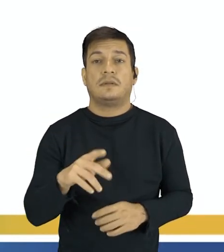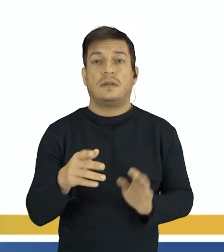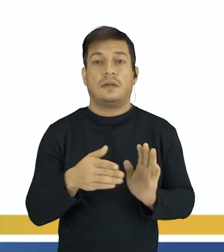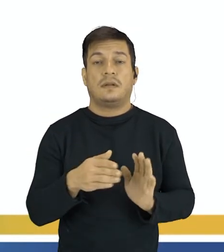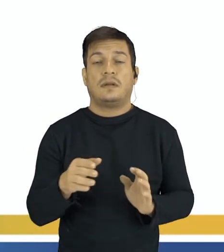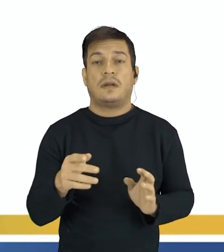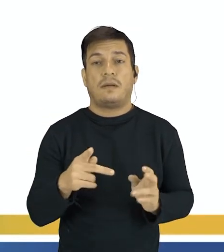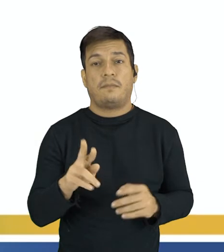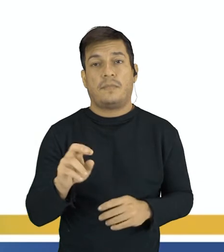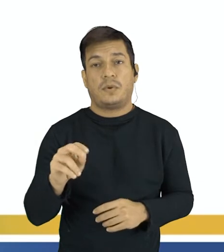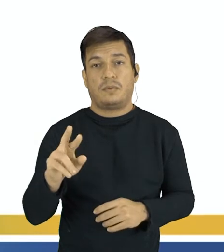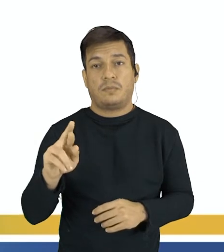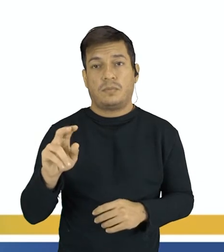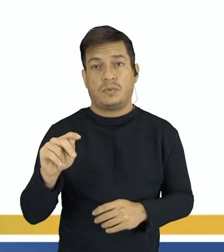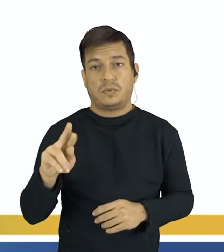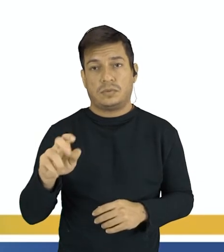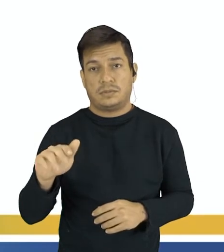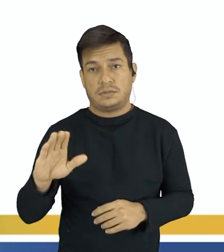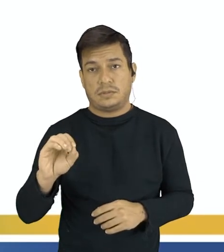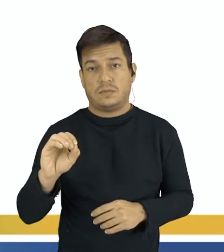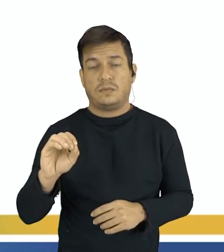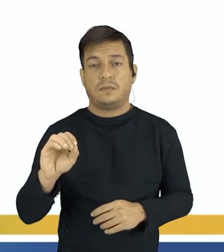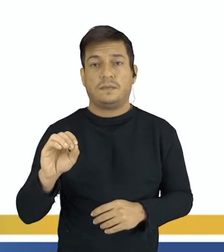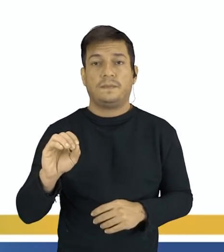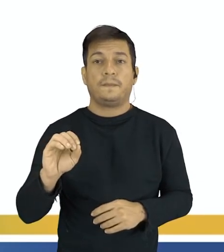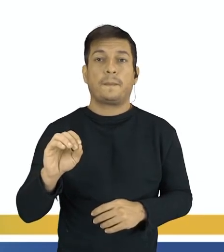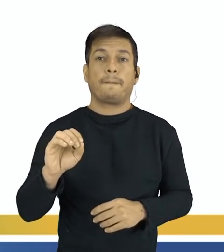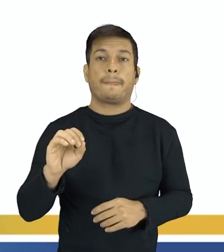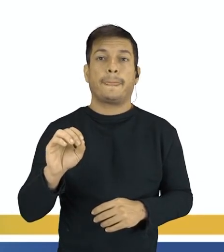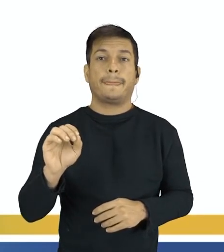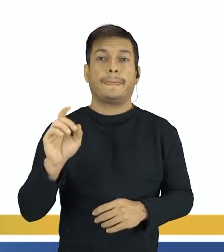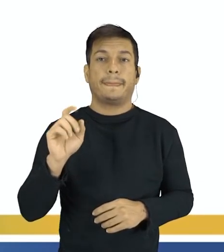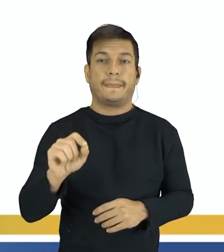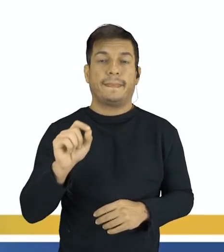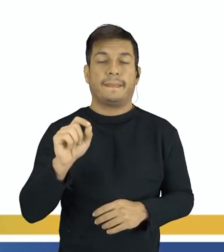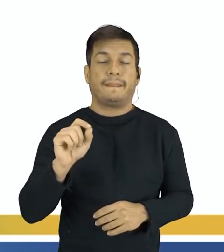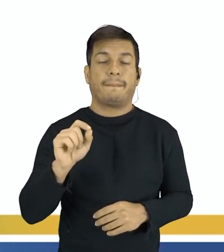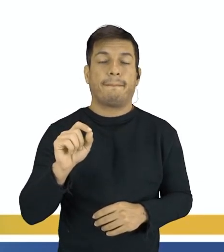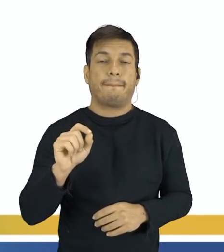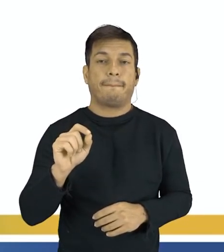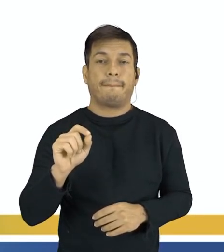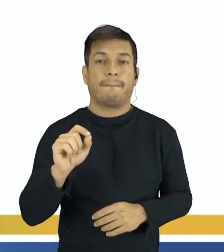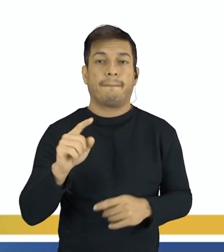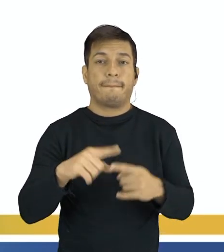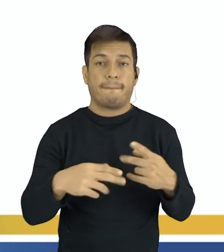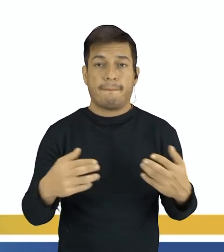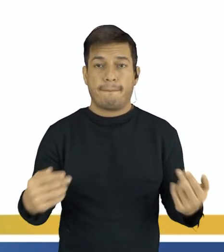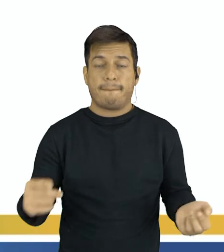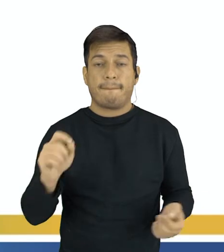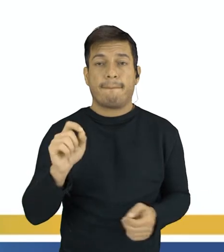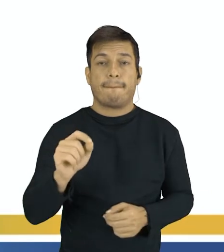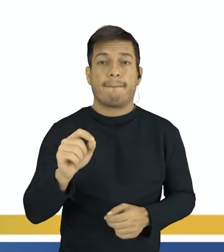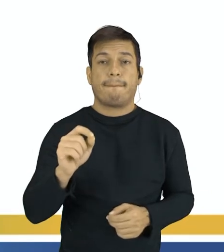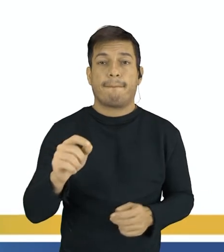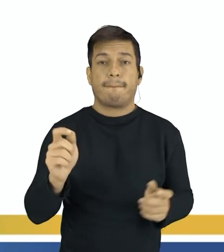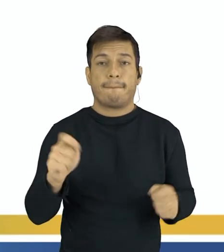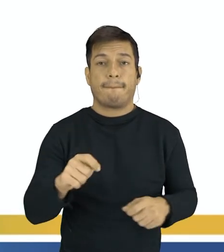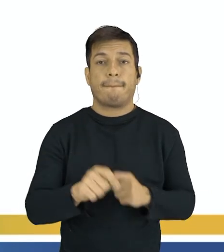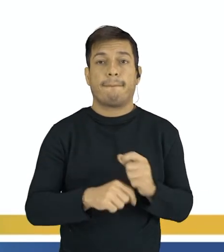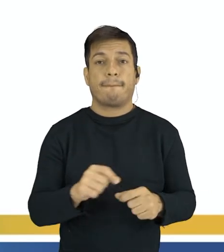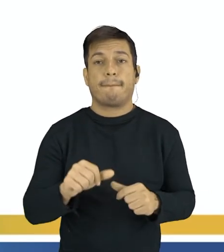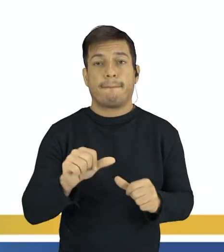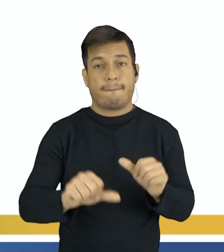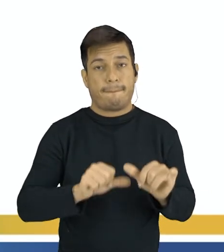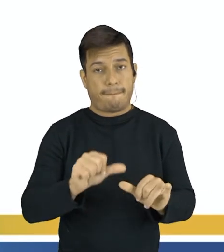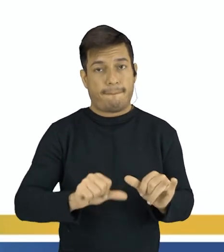proporção entre os elementos, as substâncias que promovem